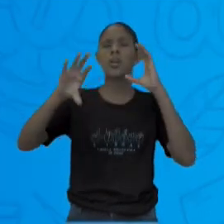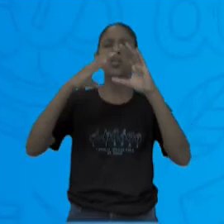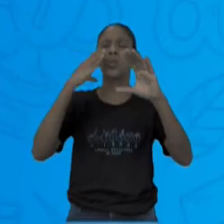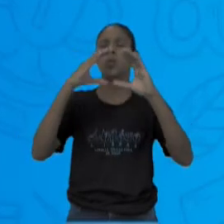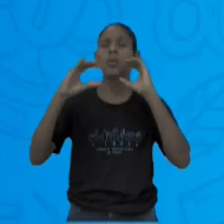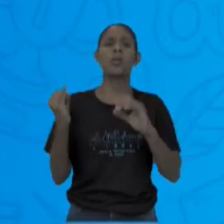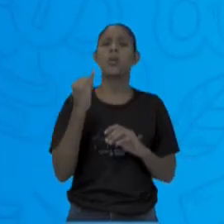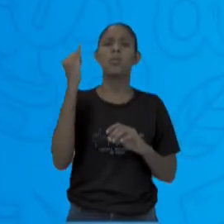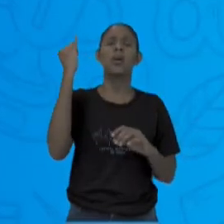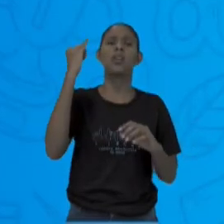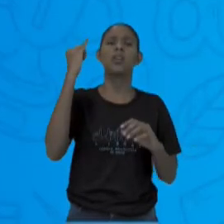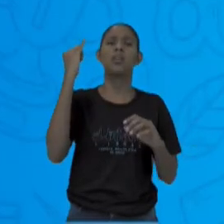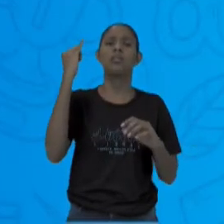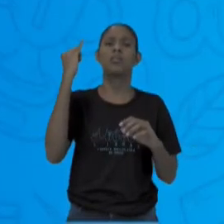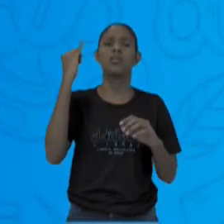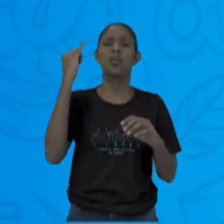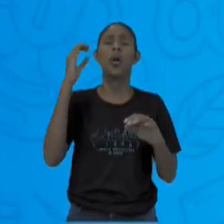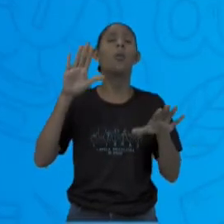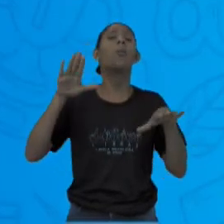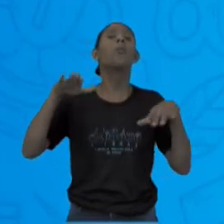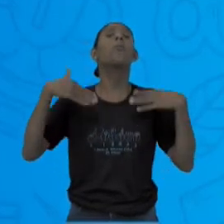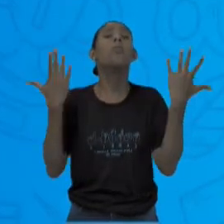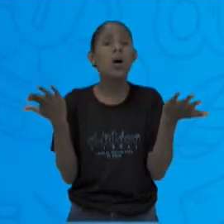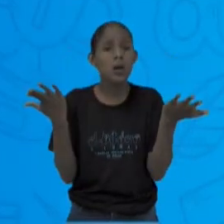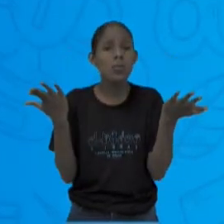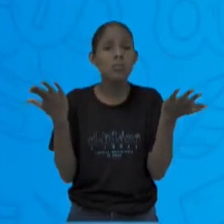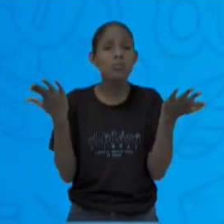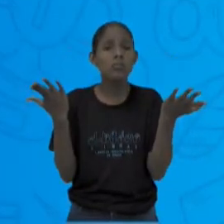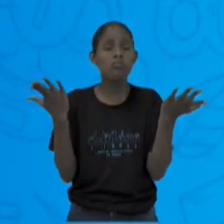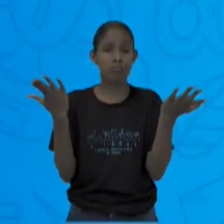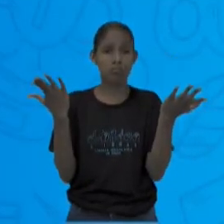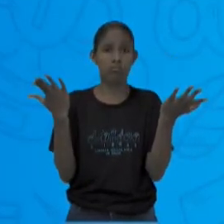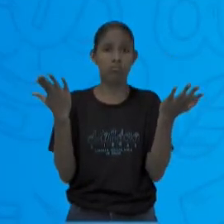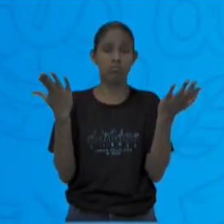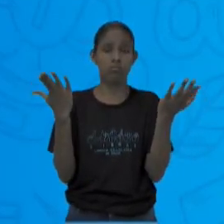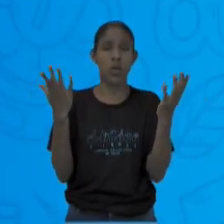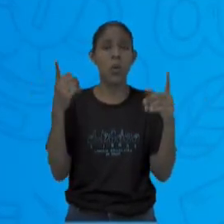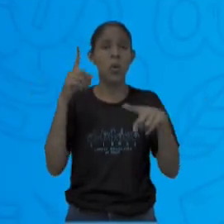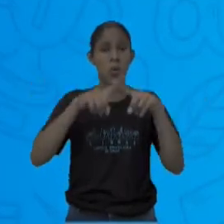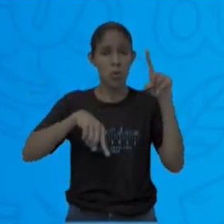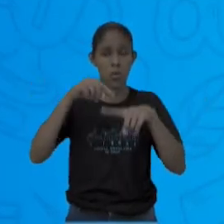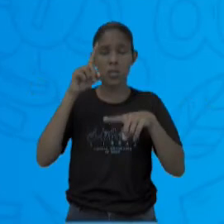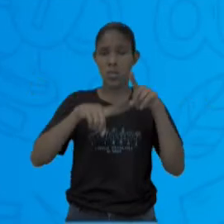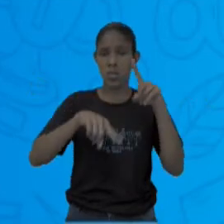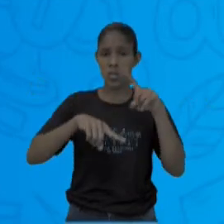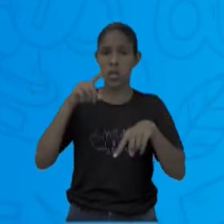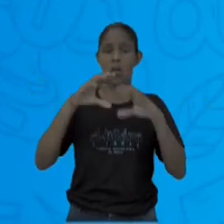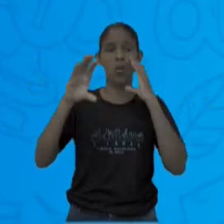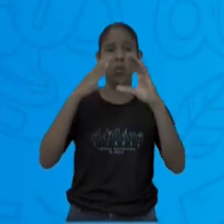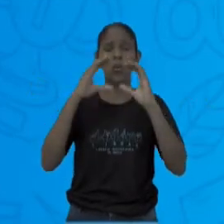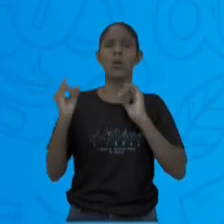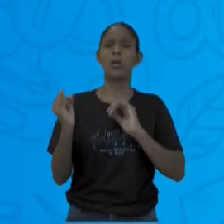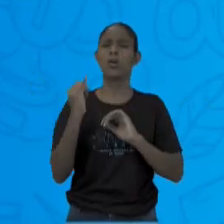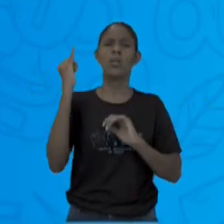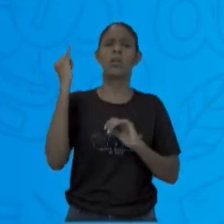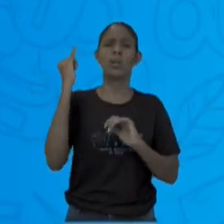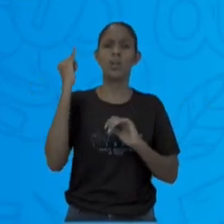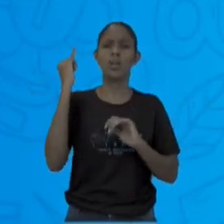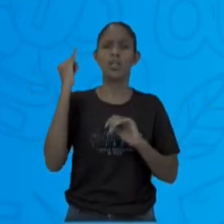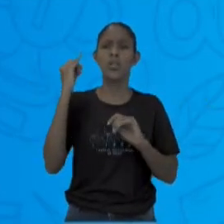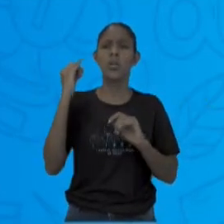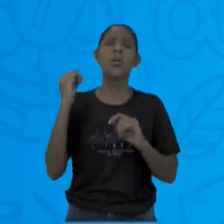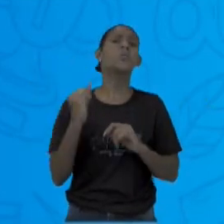muito importante? Qual é essa importância para vocês hoje? Vocês acham o quê? Que não devia